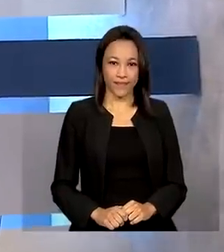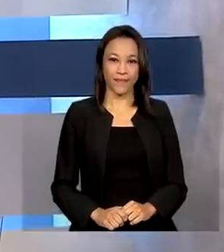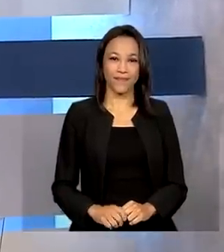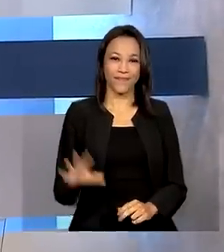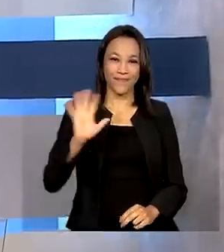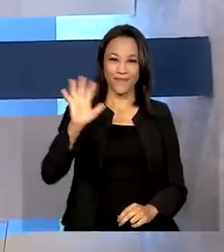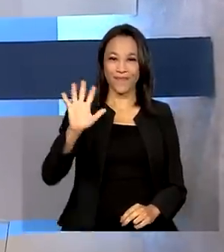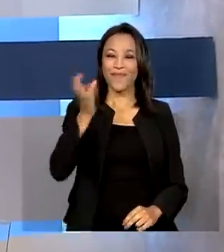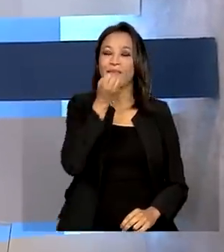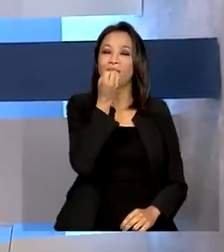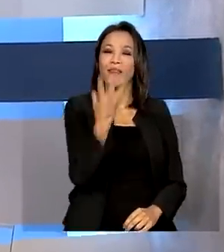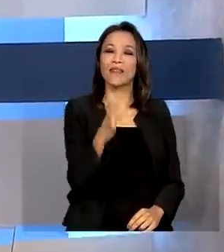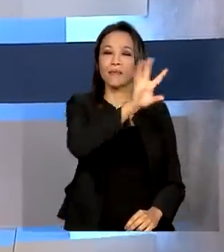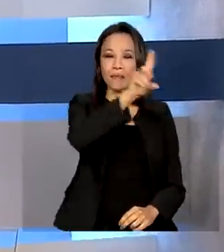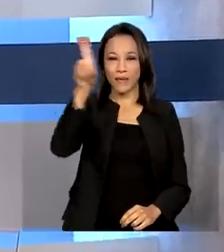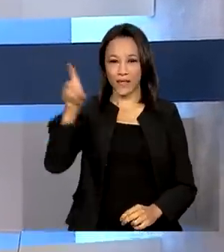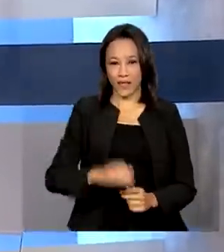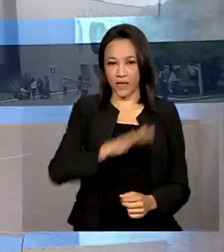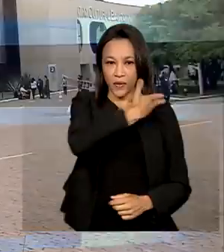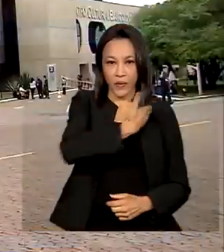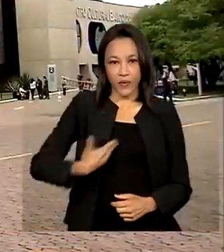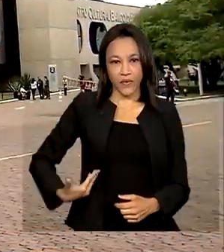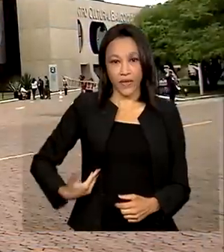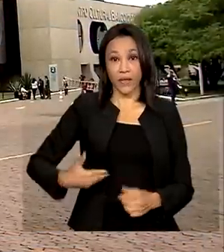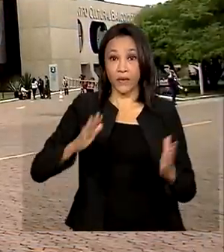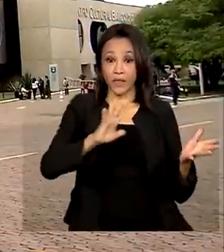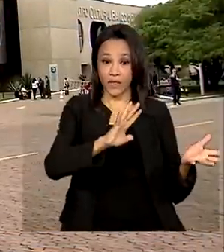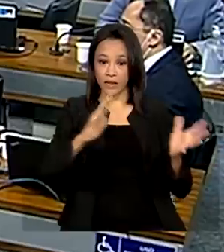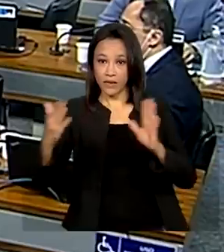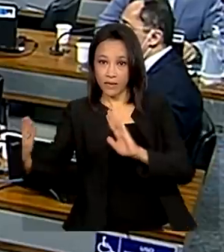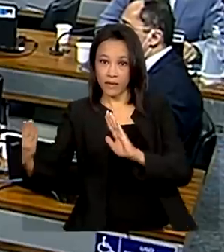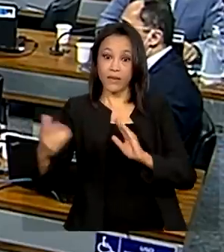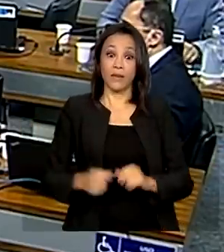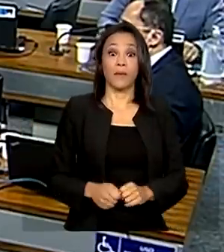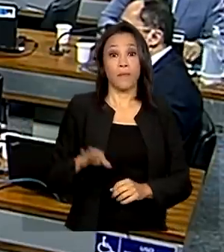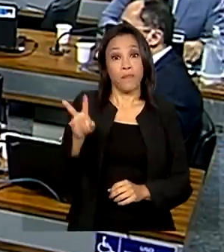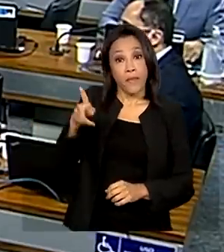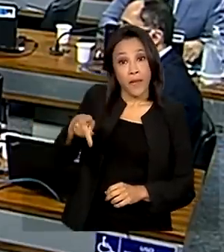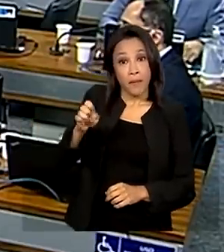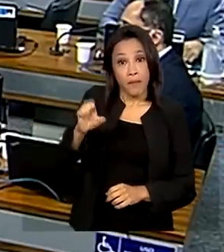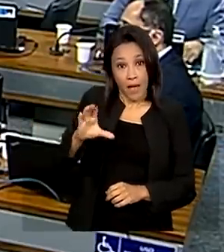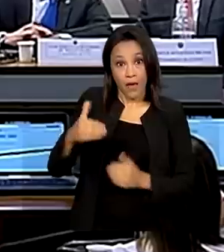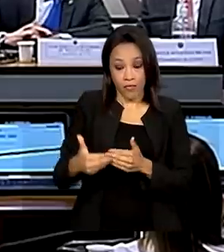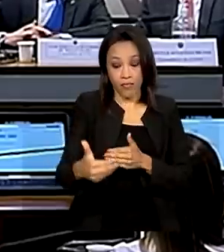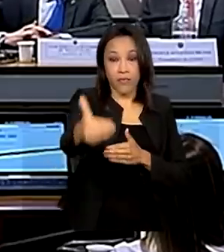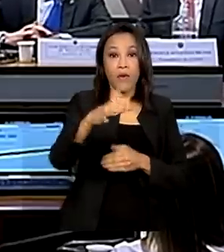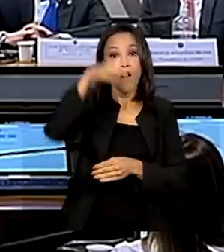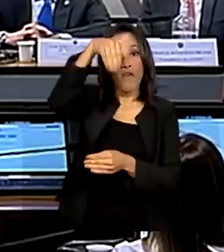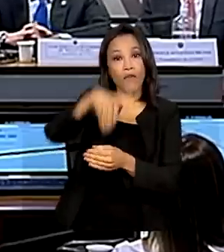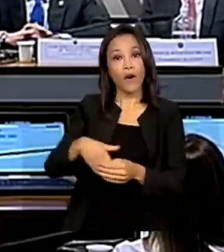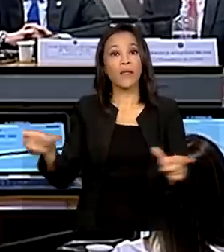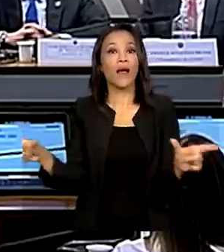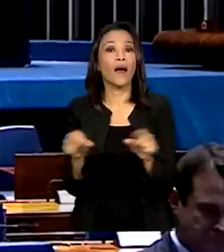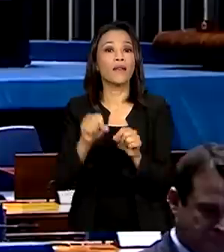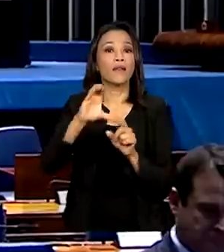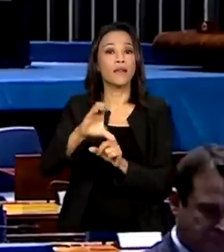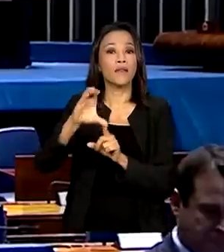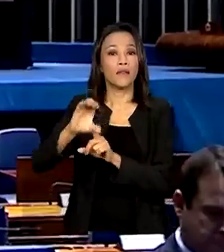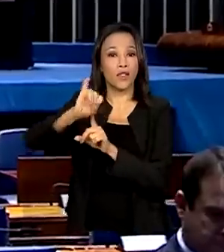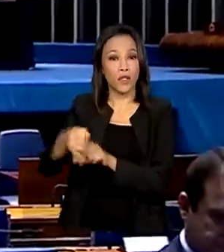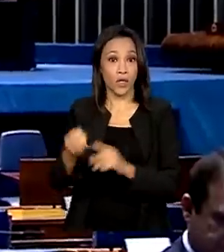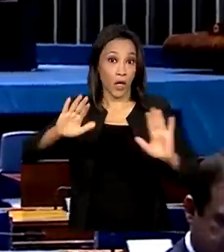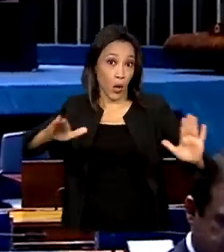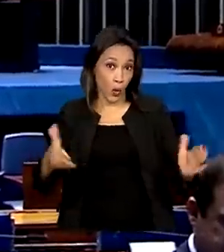Olá, bom dia. Governo de transição. PEC deve ser votada na CCJ hoje e no plenário do Senado